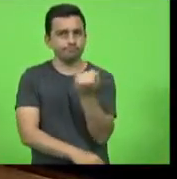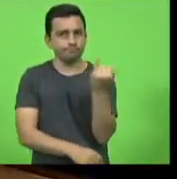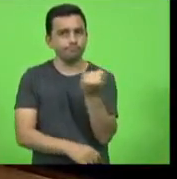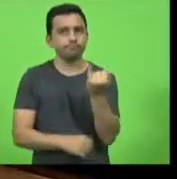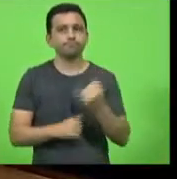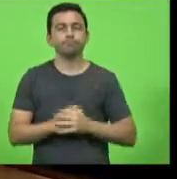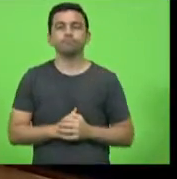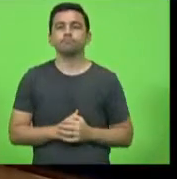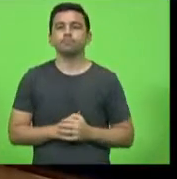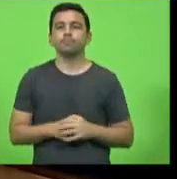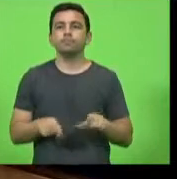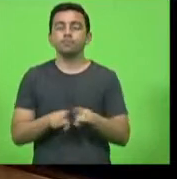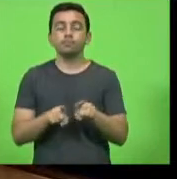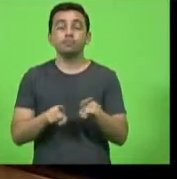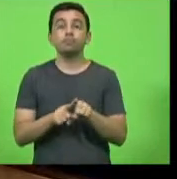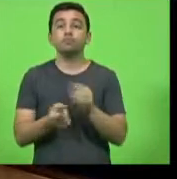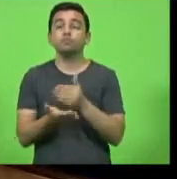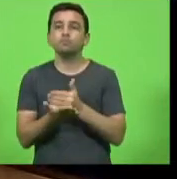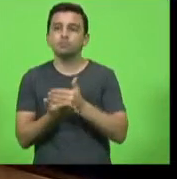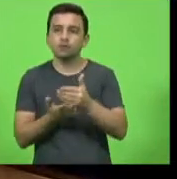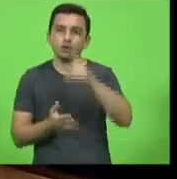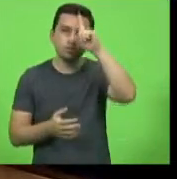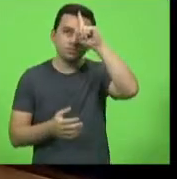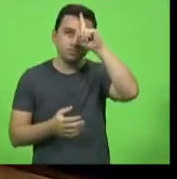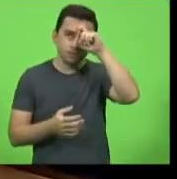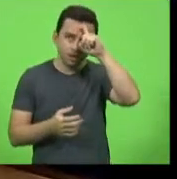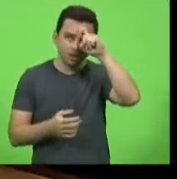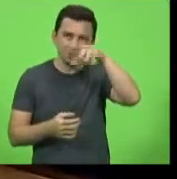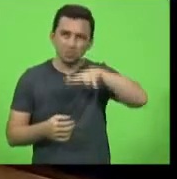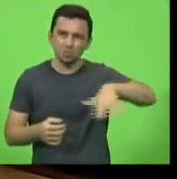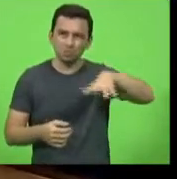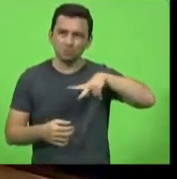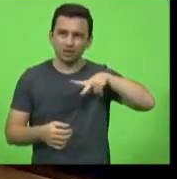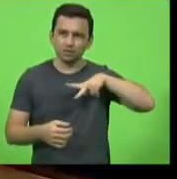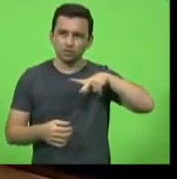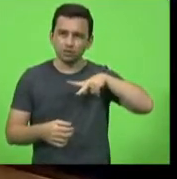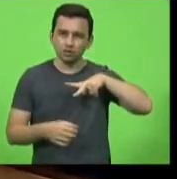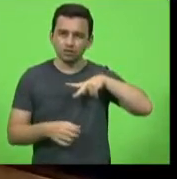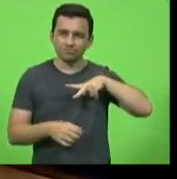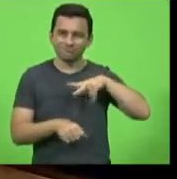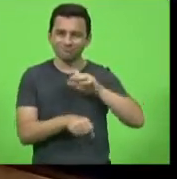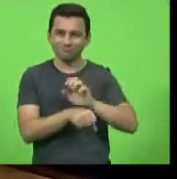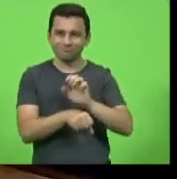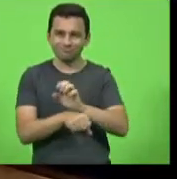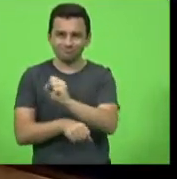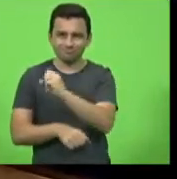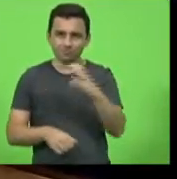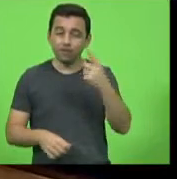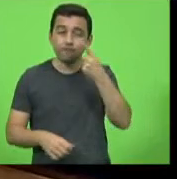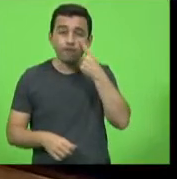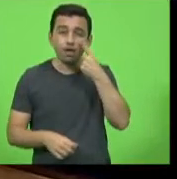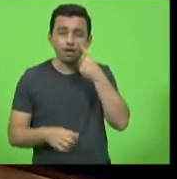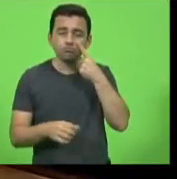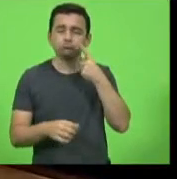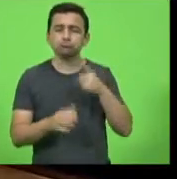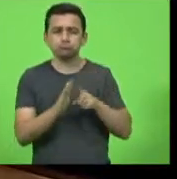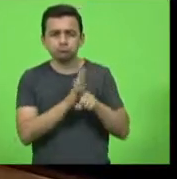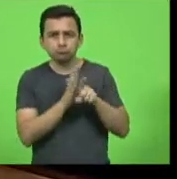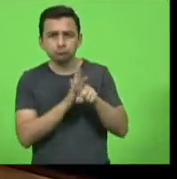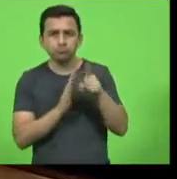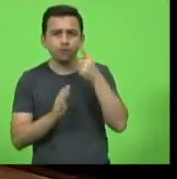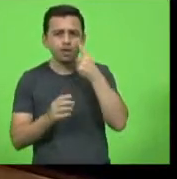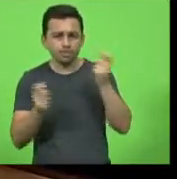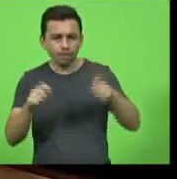o contato com os hospitais privados do Estado de Santa Catarina para verificar a possibilidade de